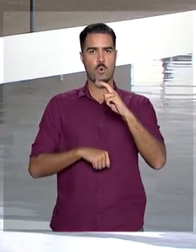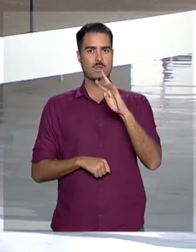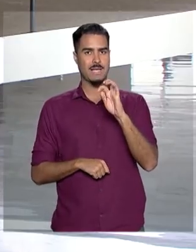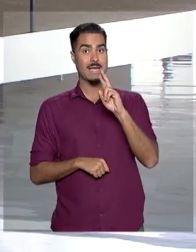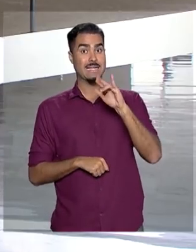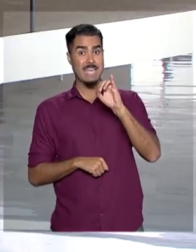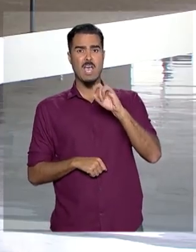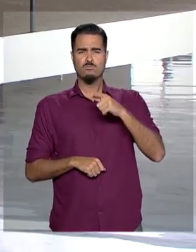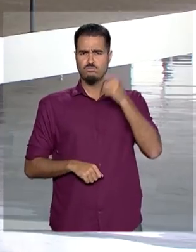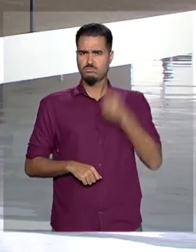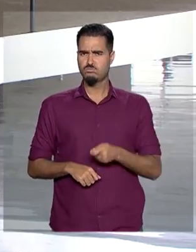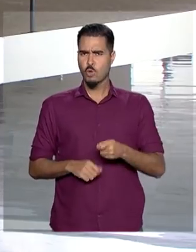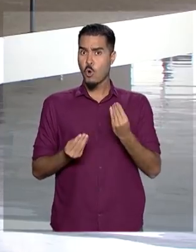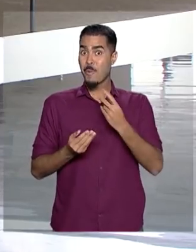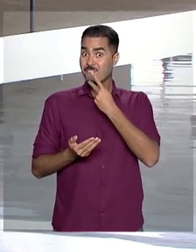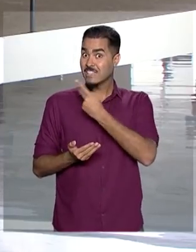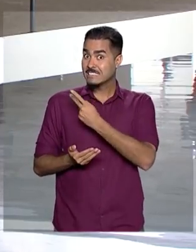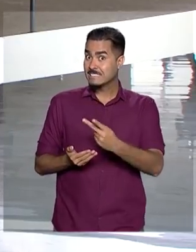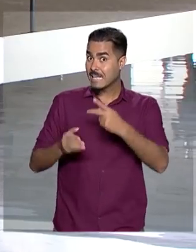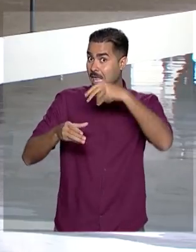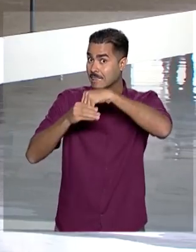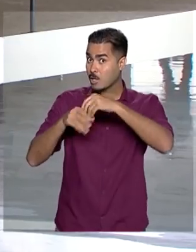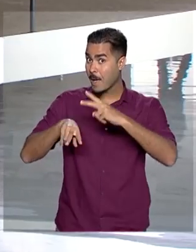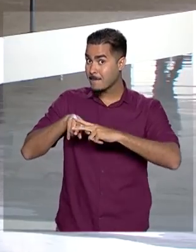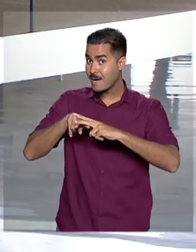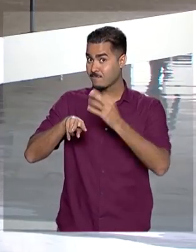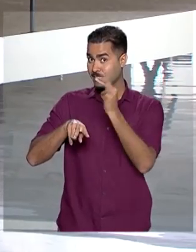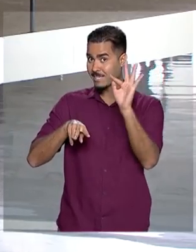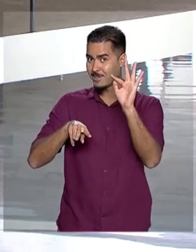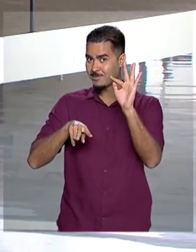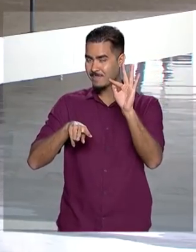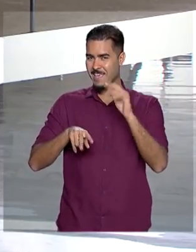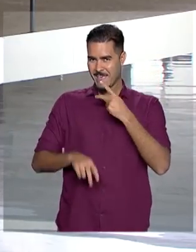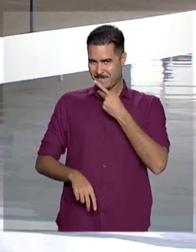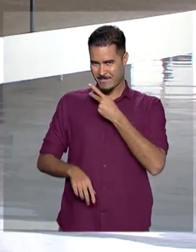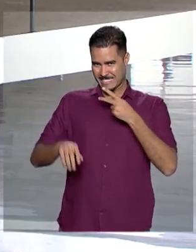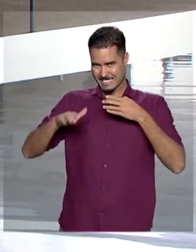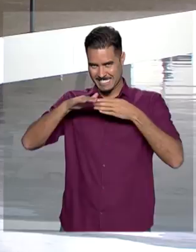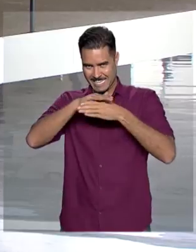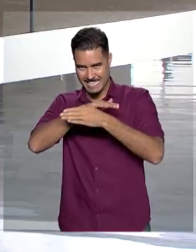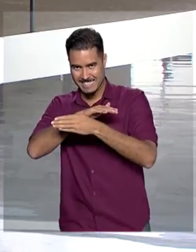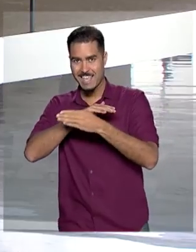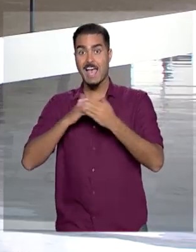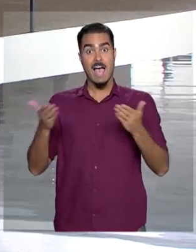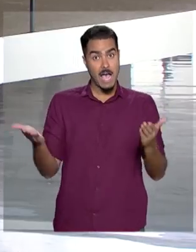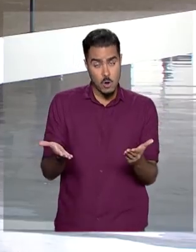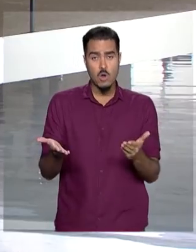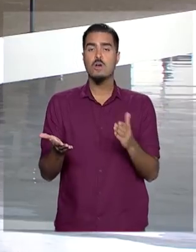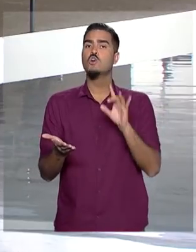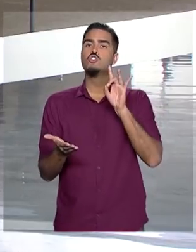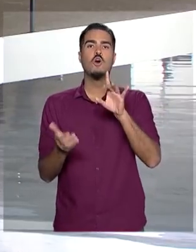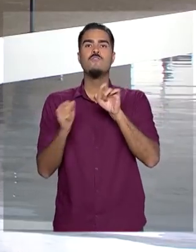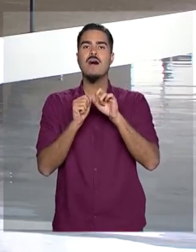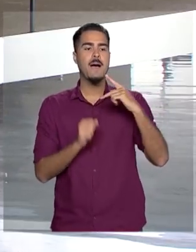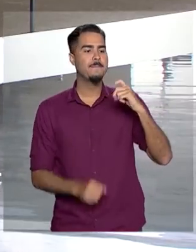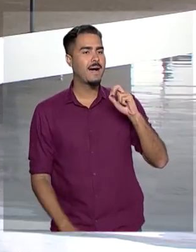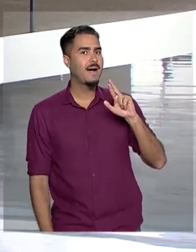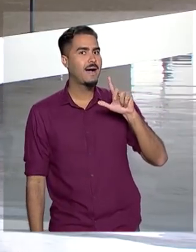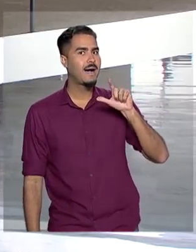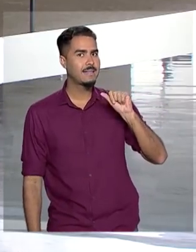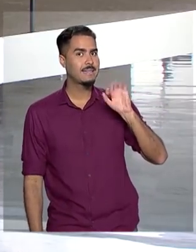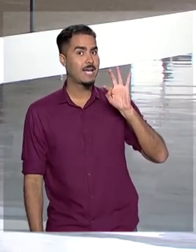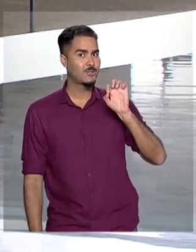para visitas em presídios federais. As visitas nesses presídios, elas agora são permitidas apenas por meio do